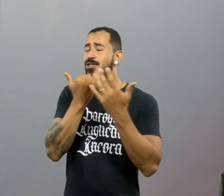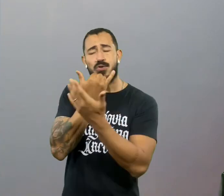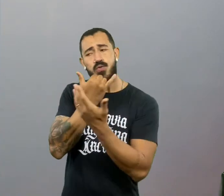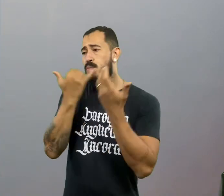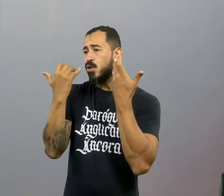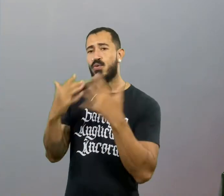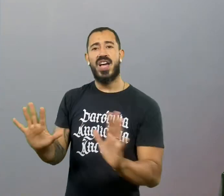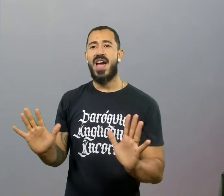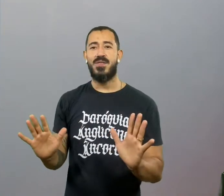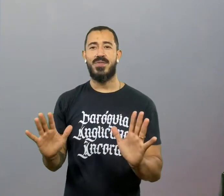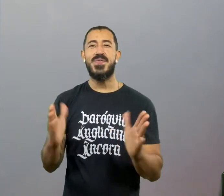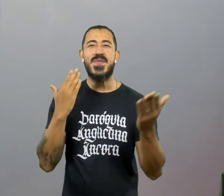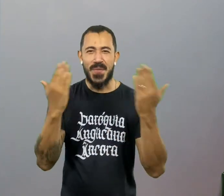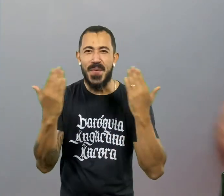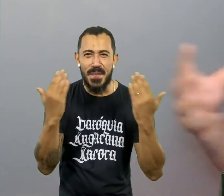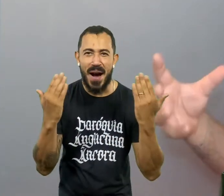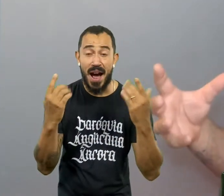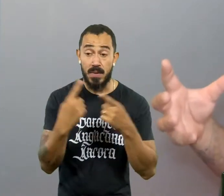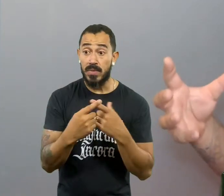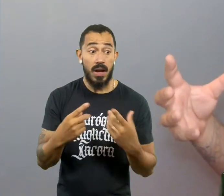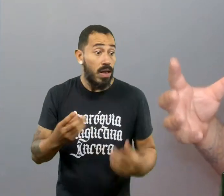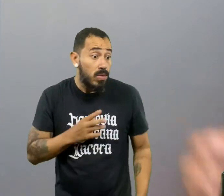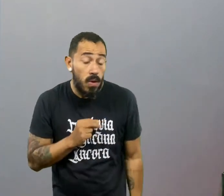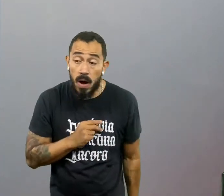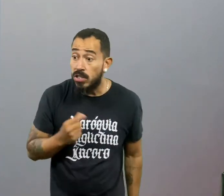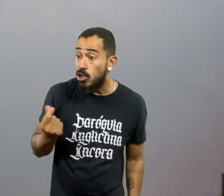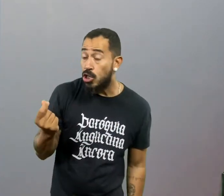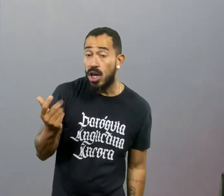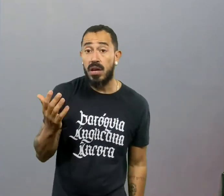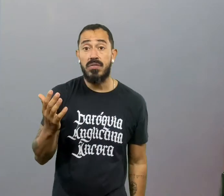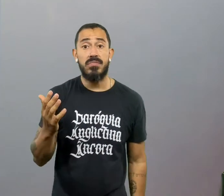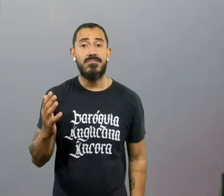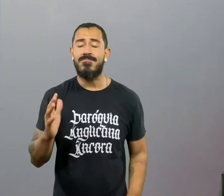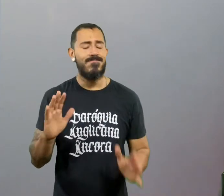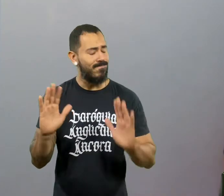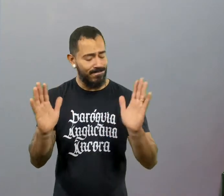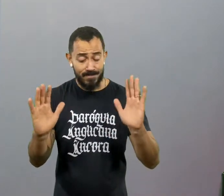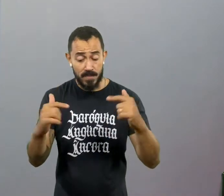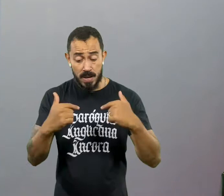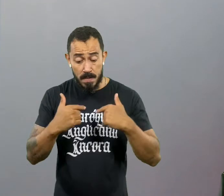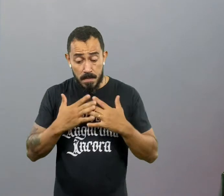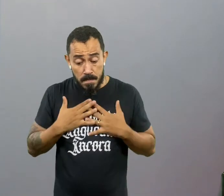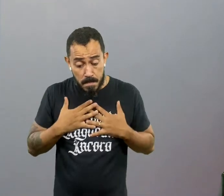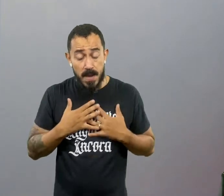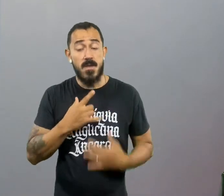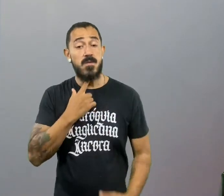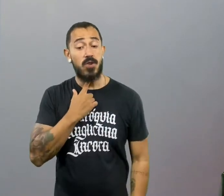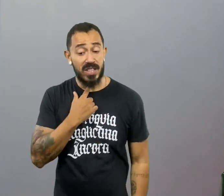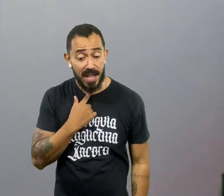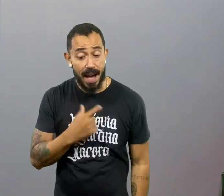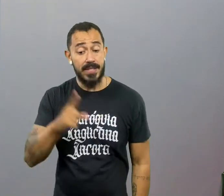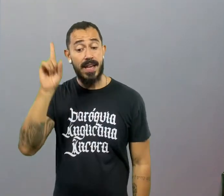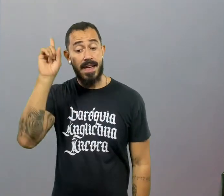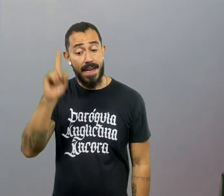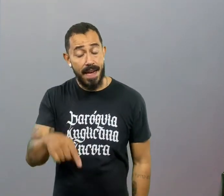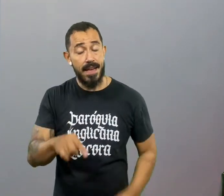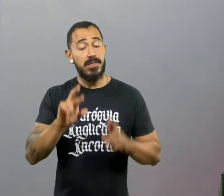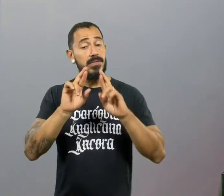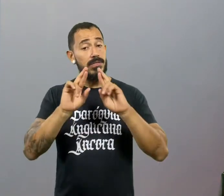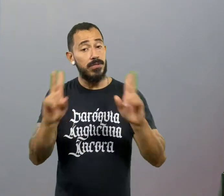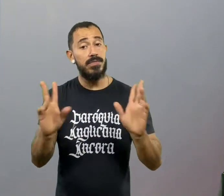então eu não quero. Ah, mas vale muita grana, mas não me interessa. Eu sei o que eu quero chegar, eu tenho propósito para a vida.